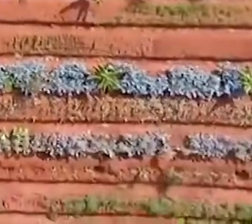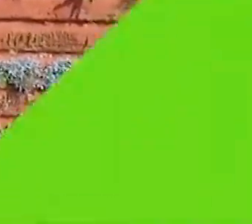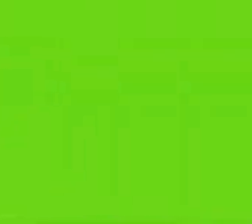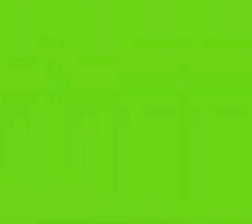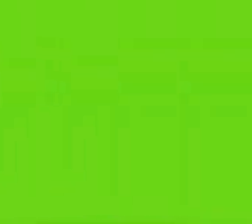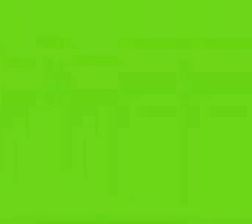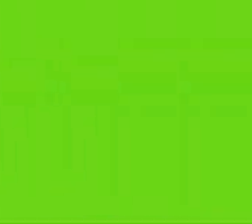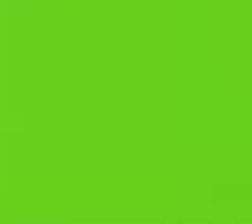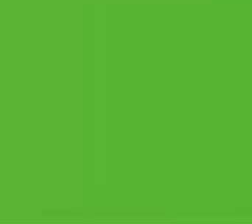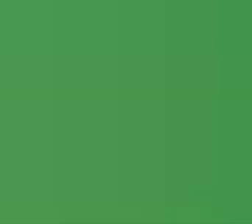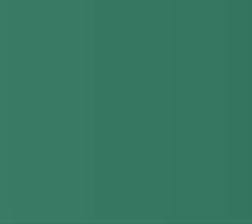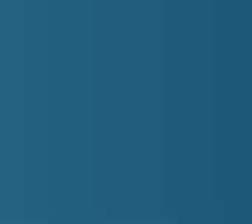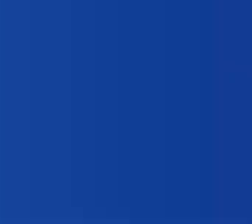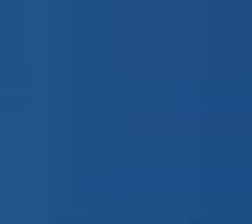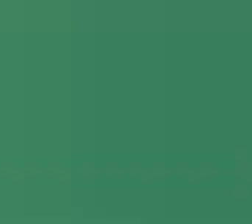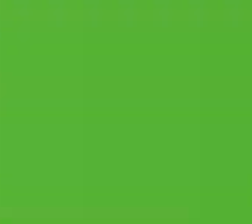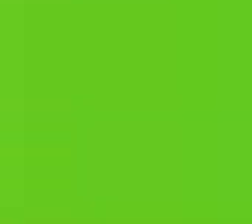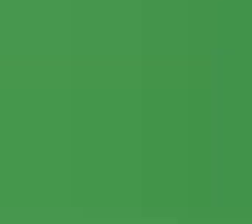um amigo, entendeu?